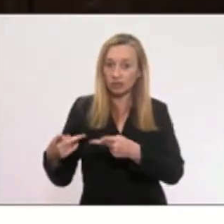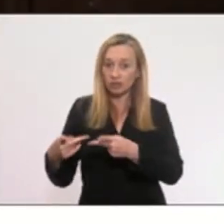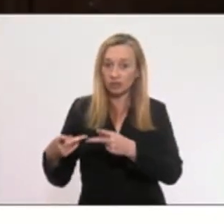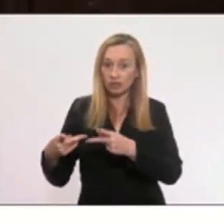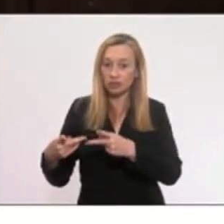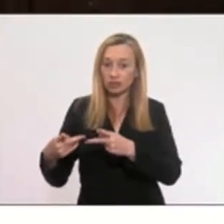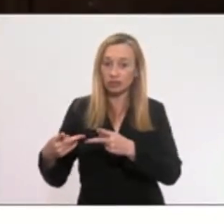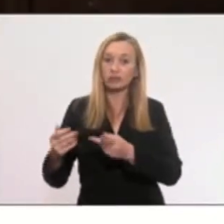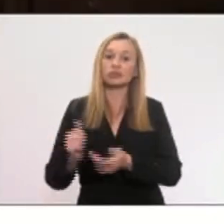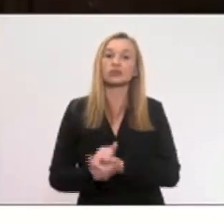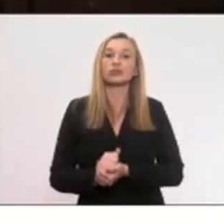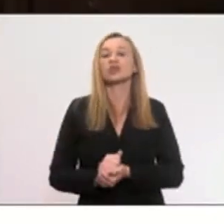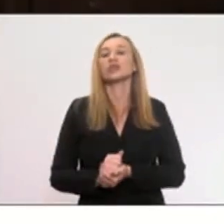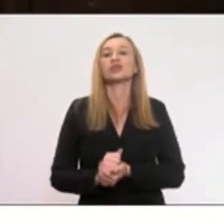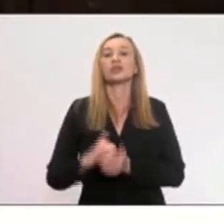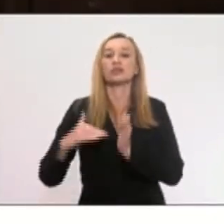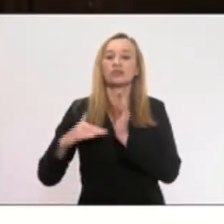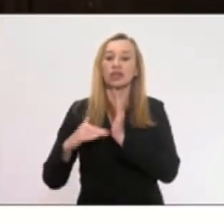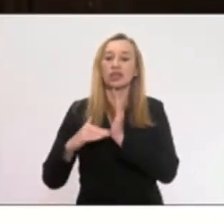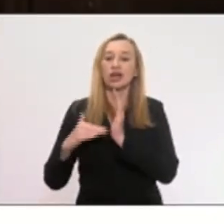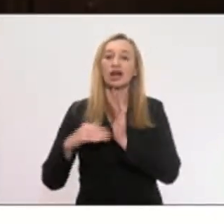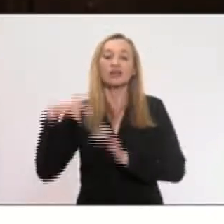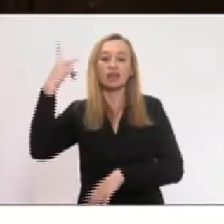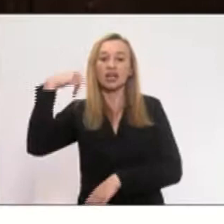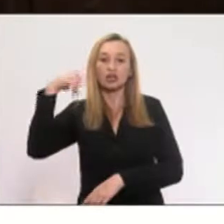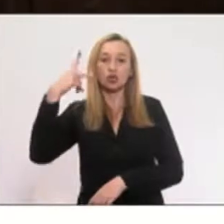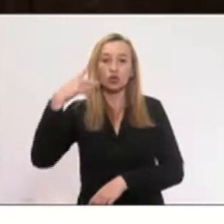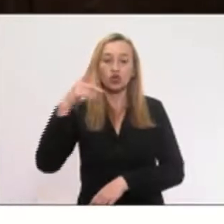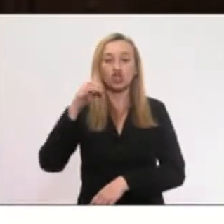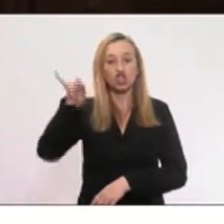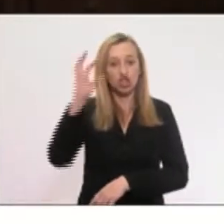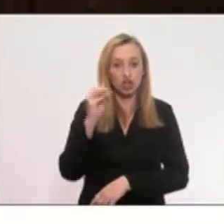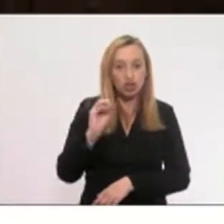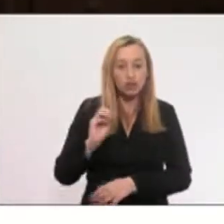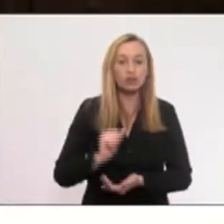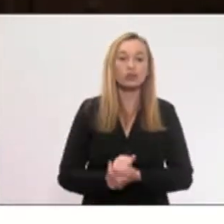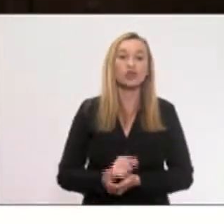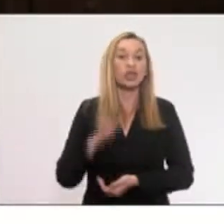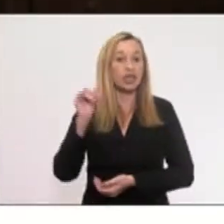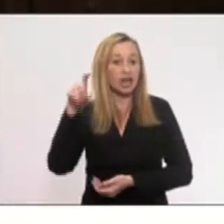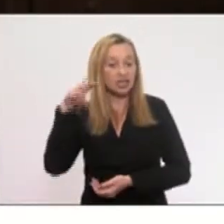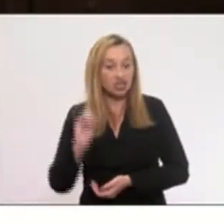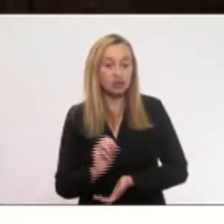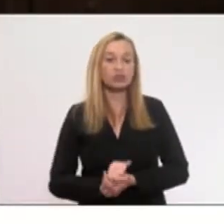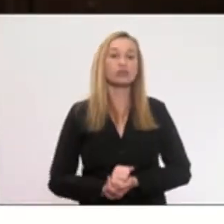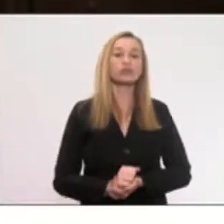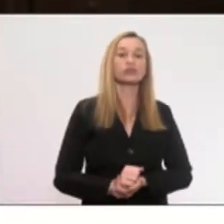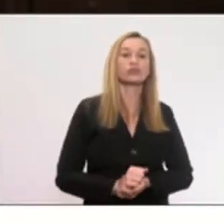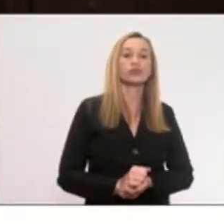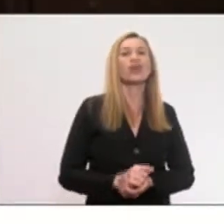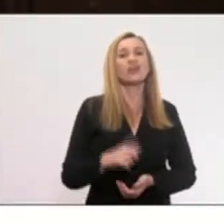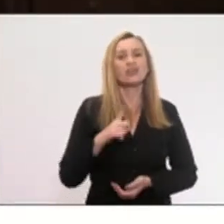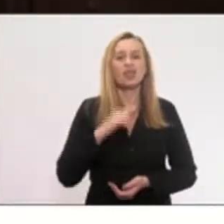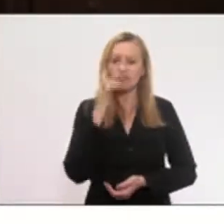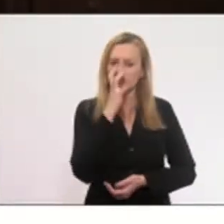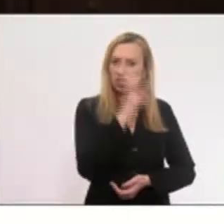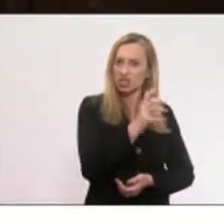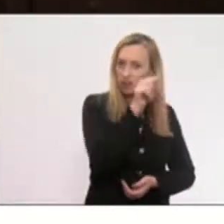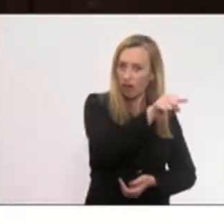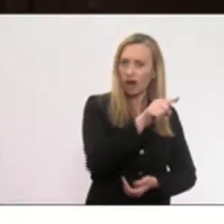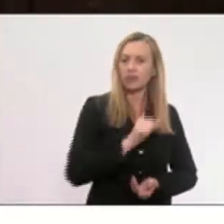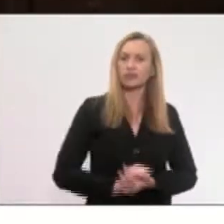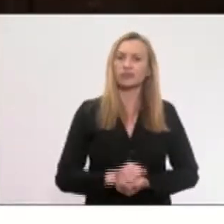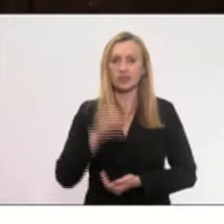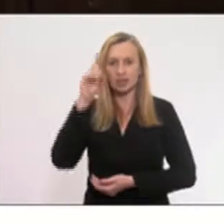Maricá, a convite do vereador Chiquinho, a convite do vereador Ricardinho, teve uma denúncia naquela casa legislativa,